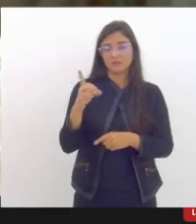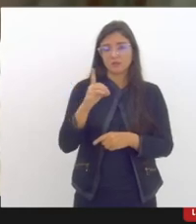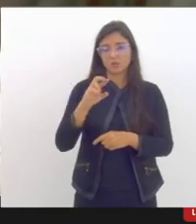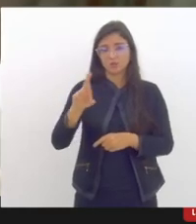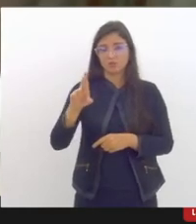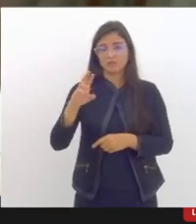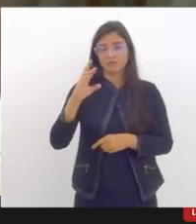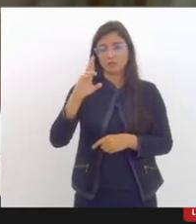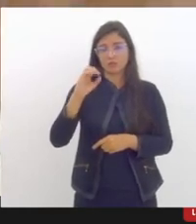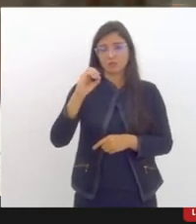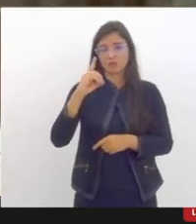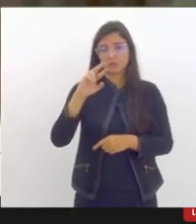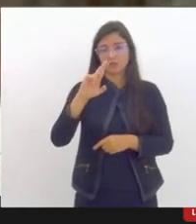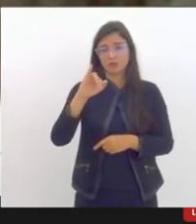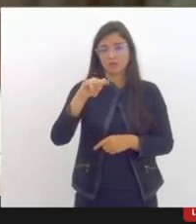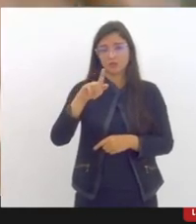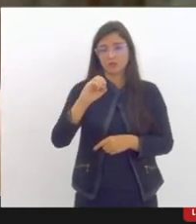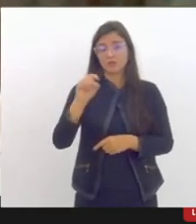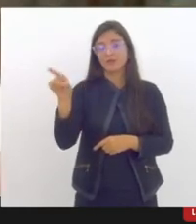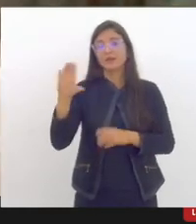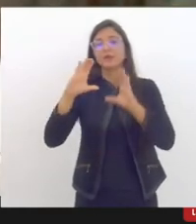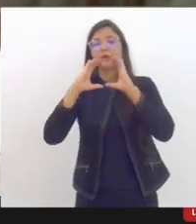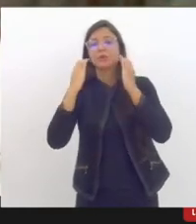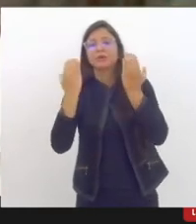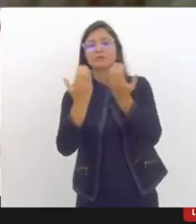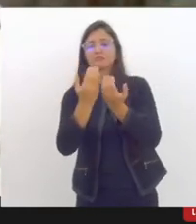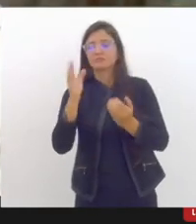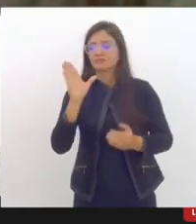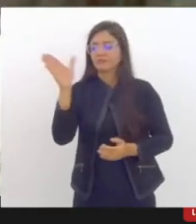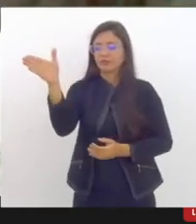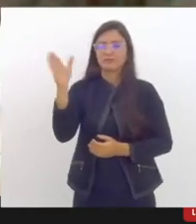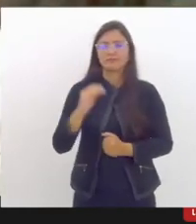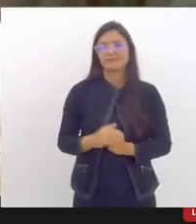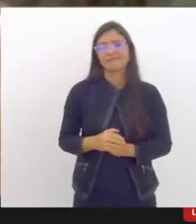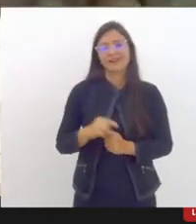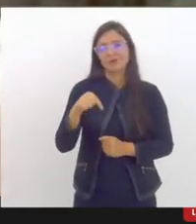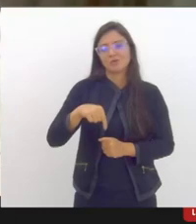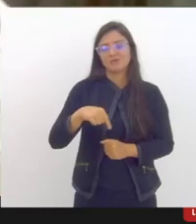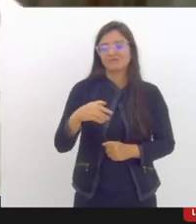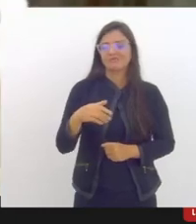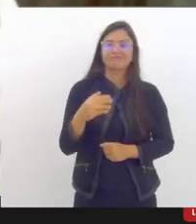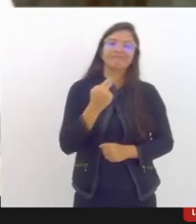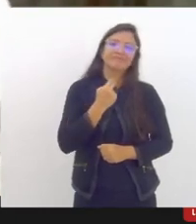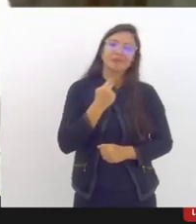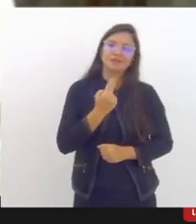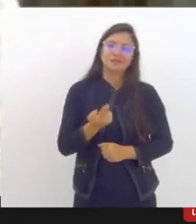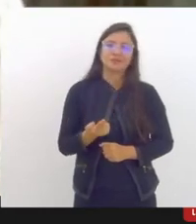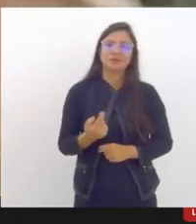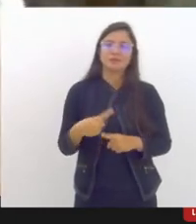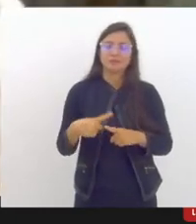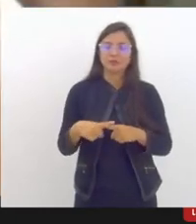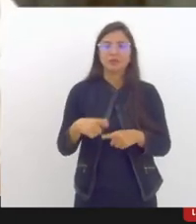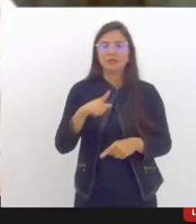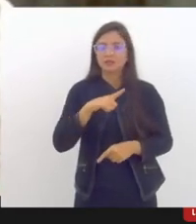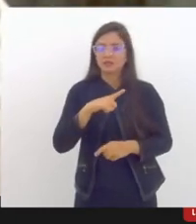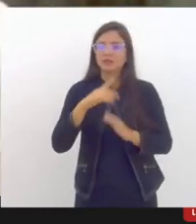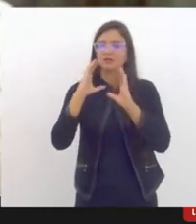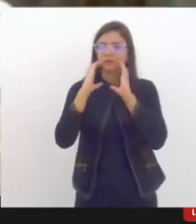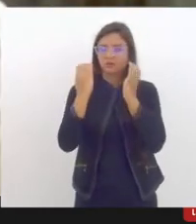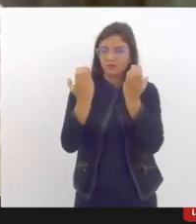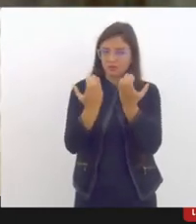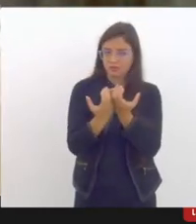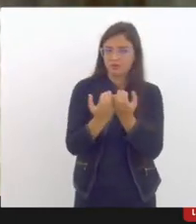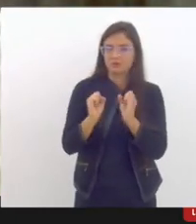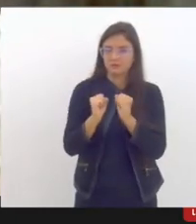da instituição está no congresso nosso que bienalmente a infância faz um congresso as defensorias fazem